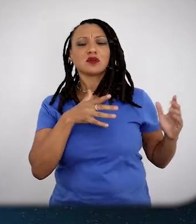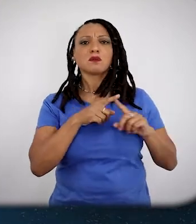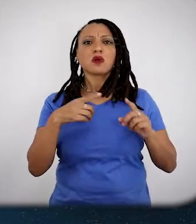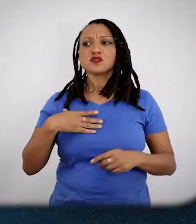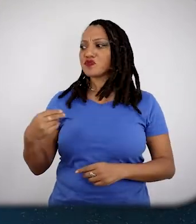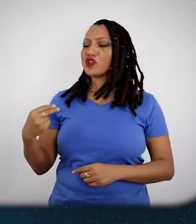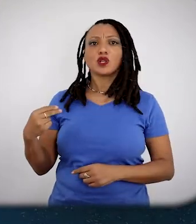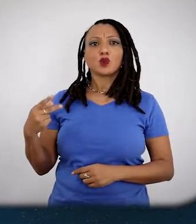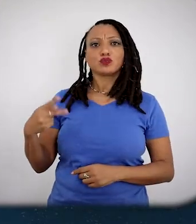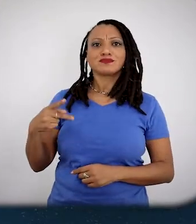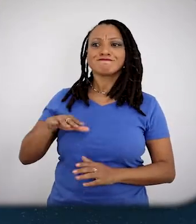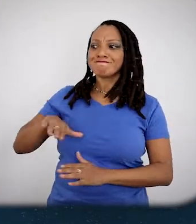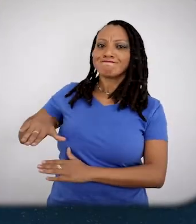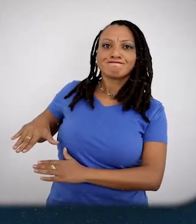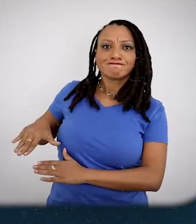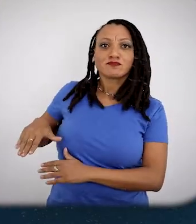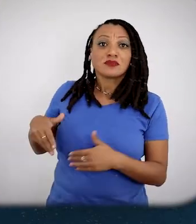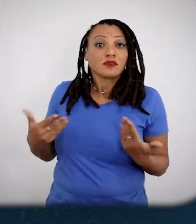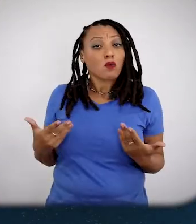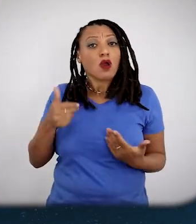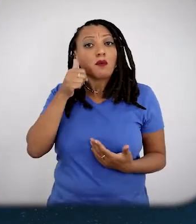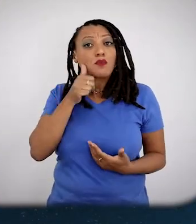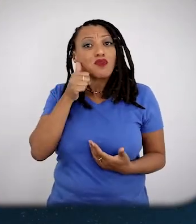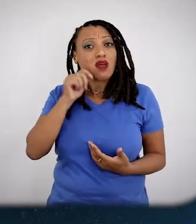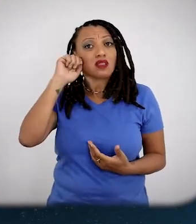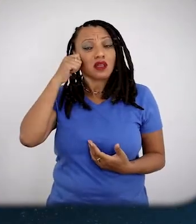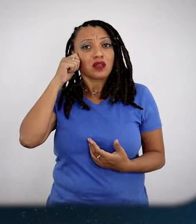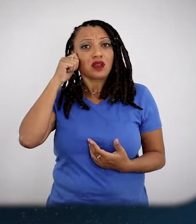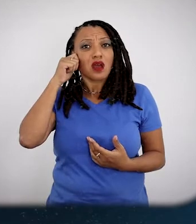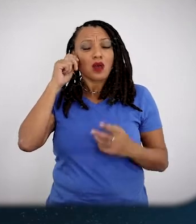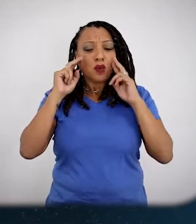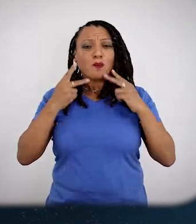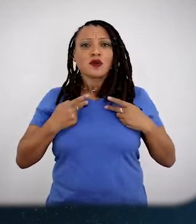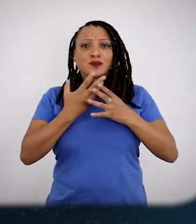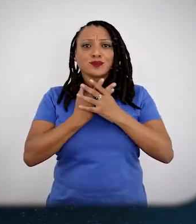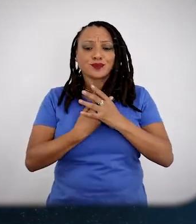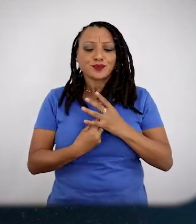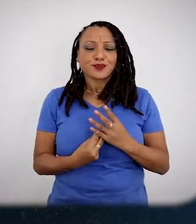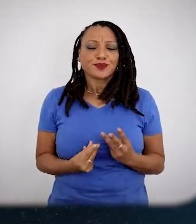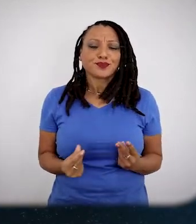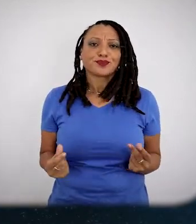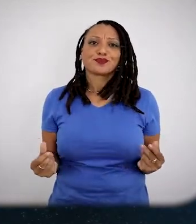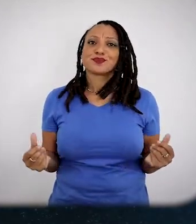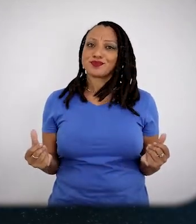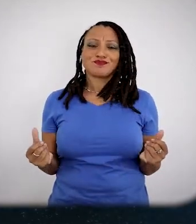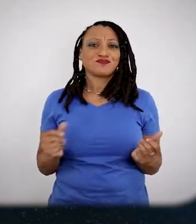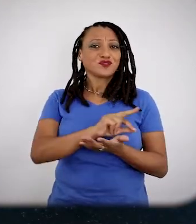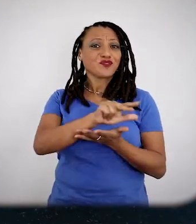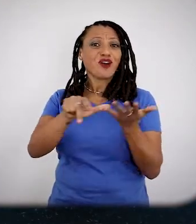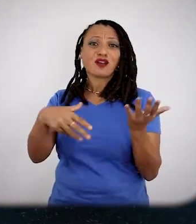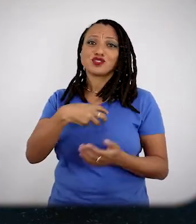detrimento dos seus próprios filhos. Então, é mulher, é um ser humano de qual se exauriu, né? Que foi